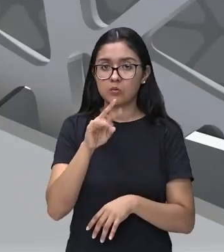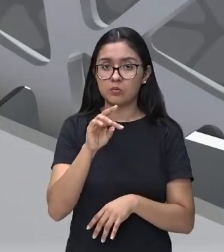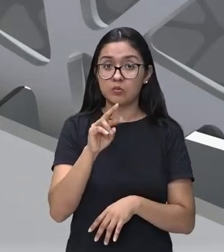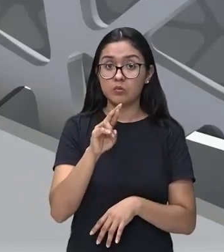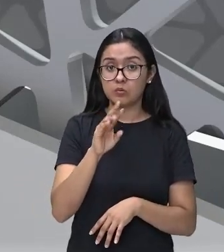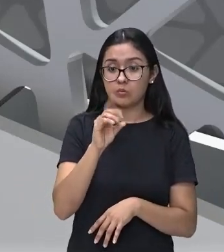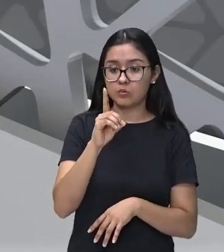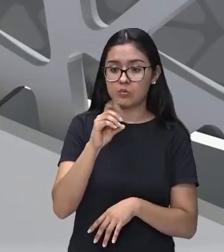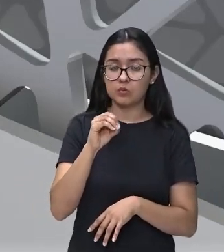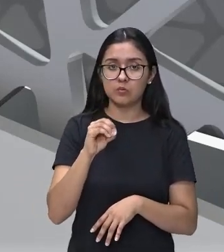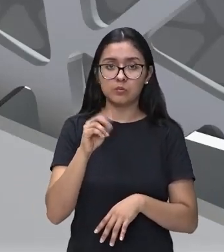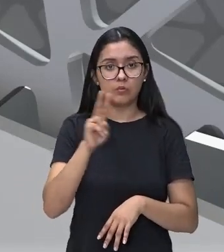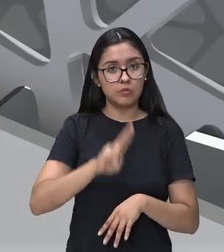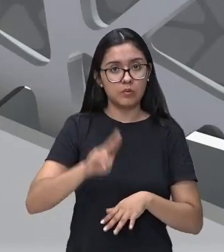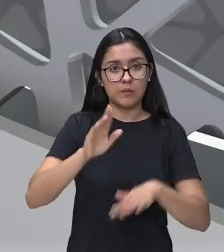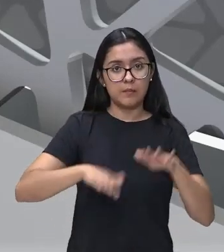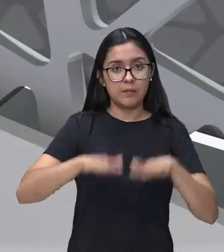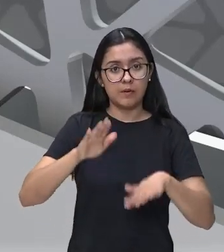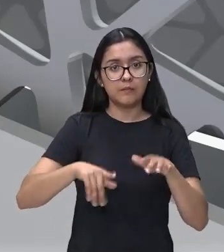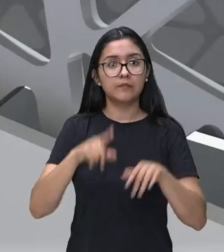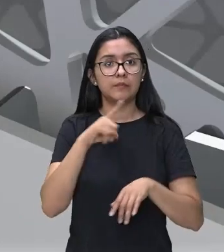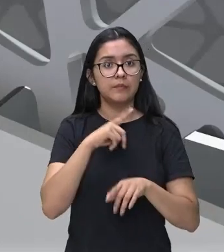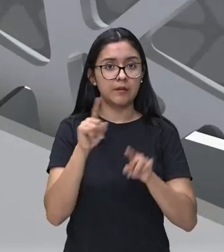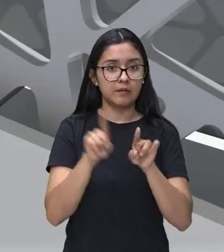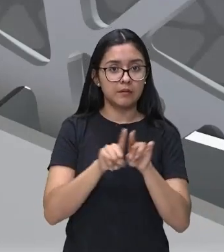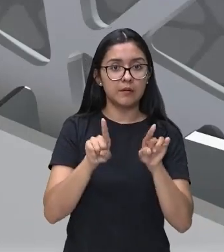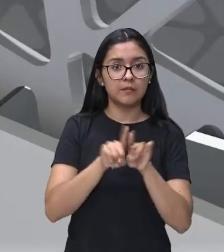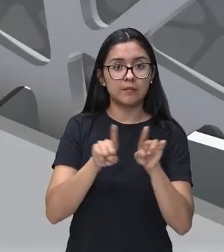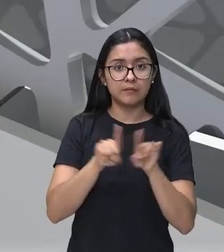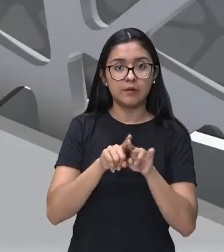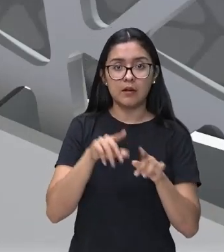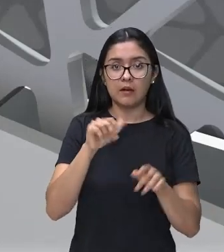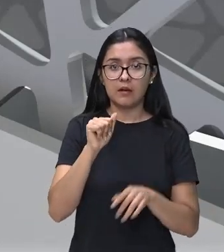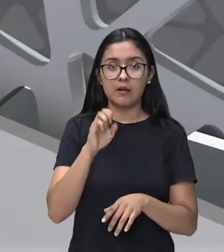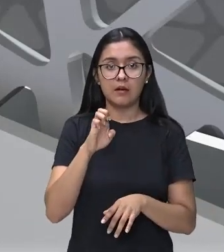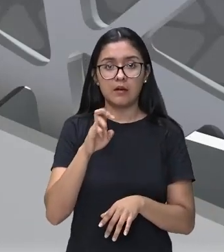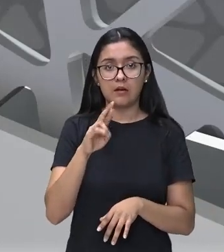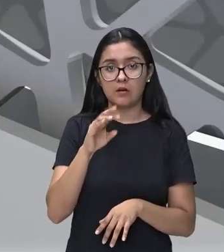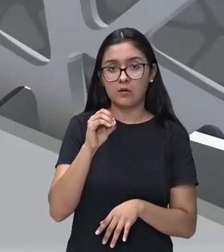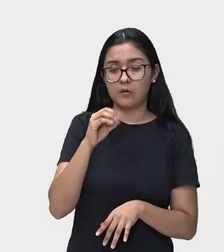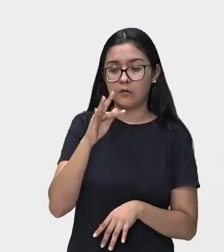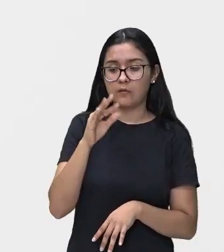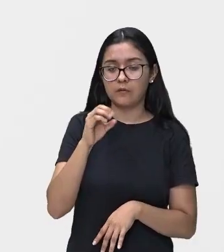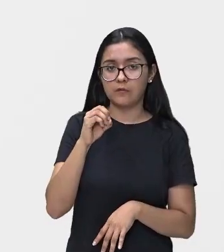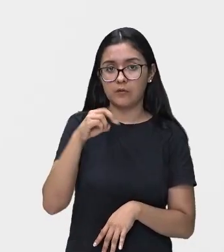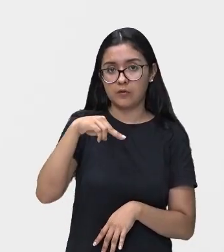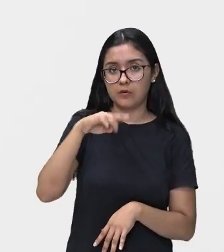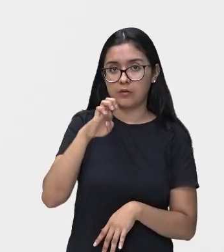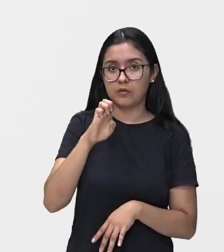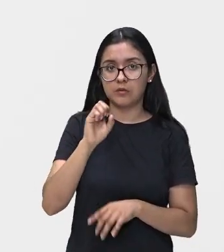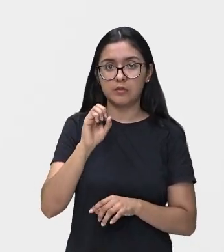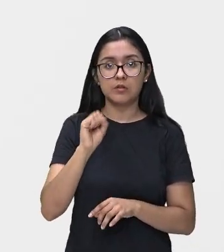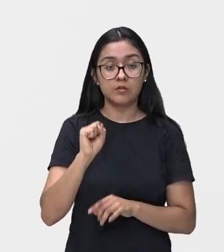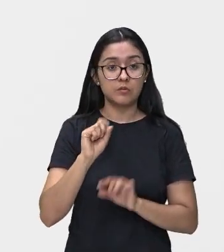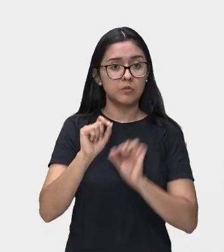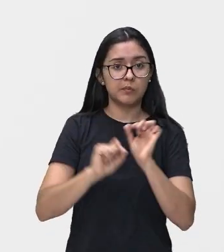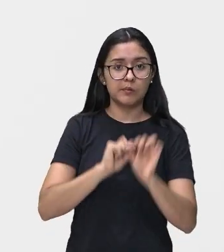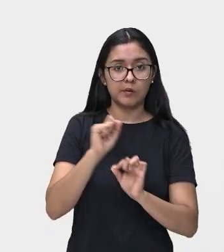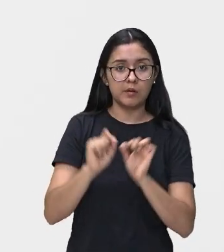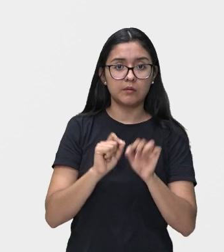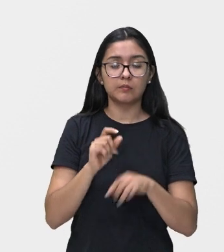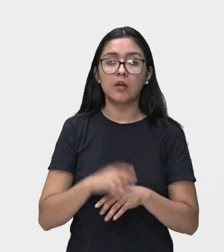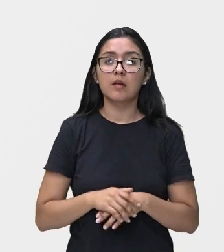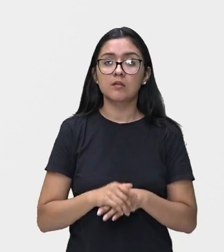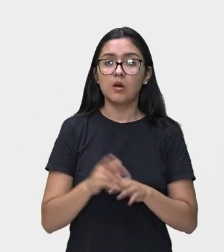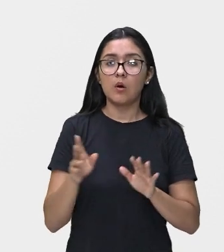batida de mãos. Aí nós temos também os aerofones. O que que vem ser os aerofones? Os aerofones